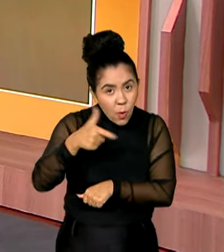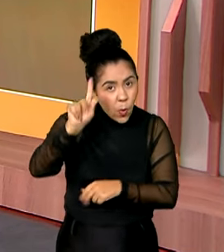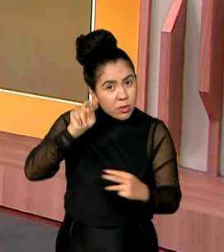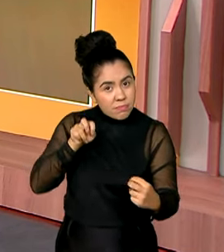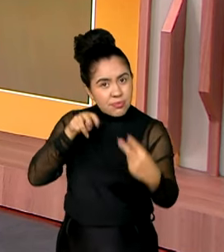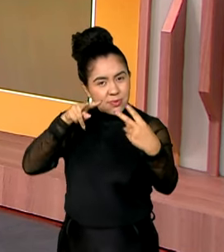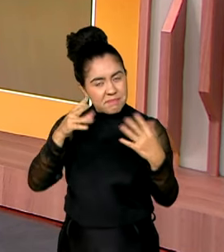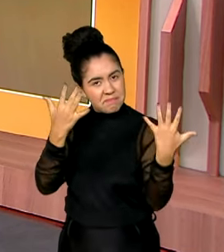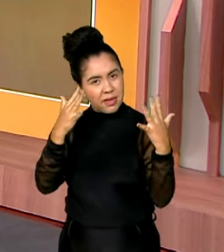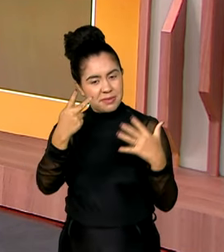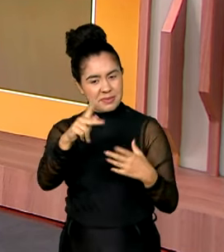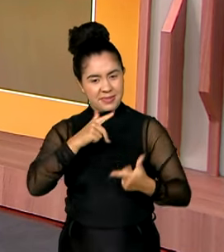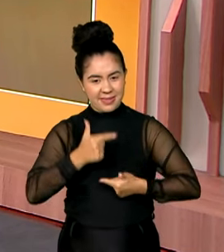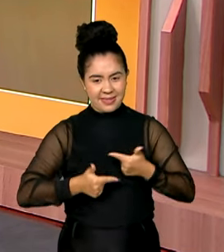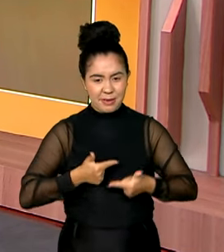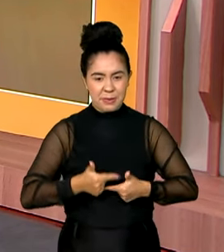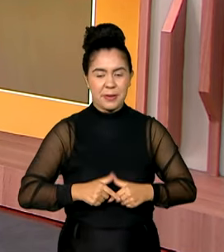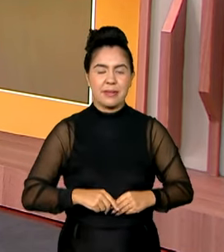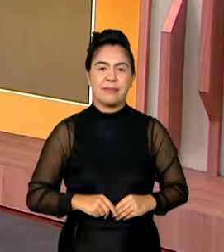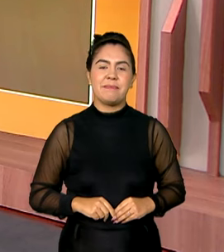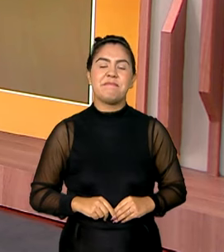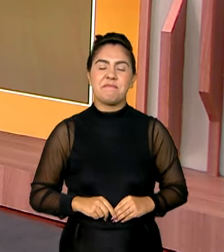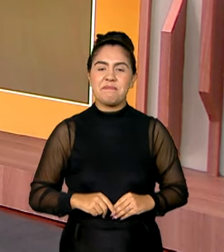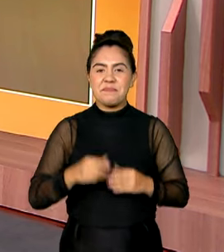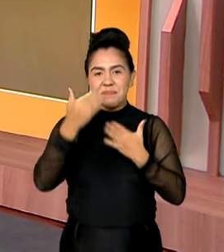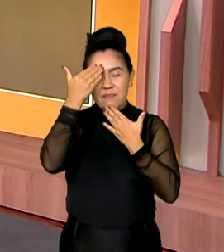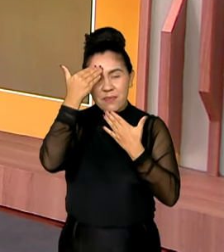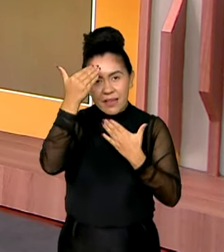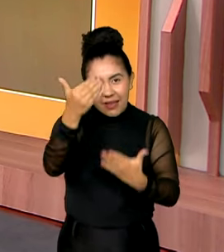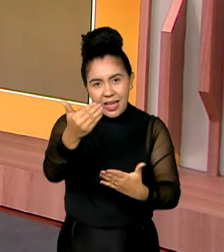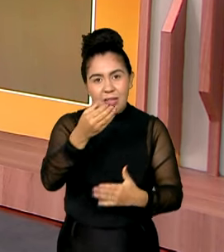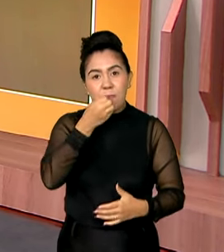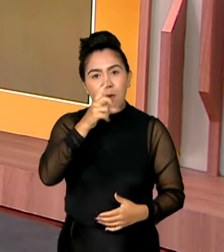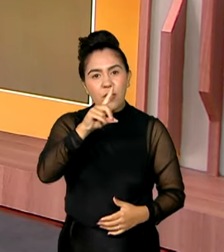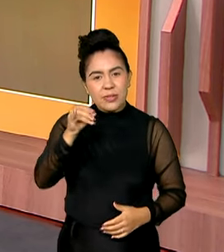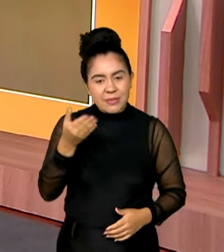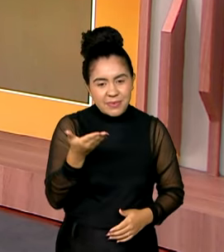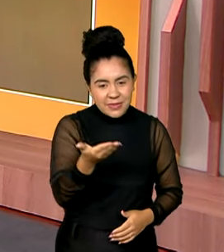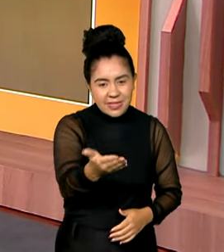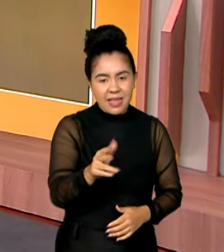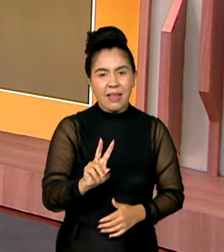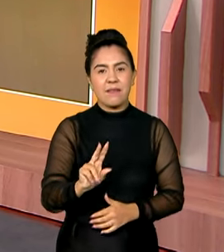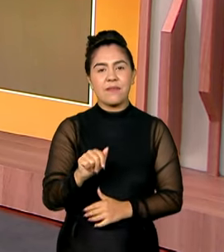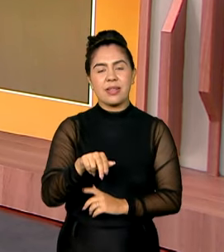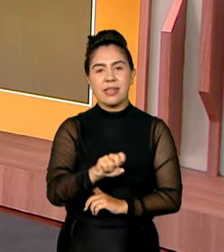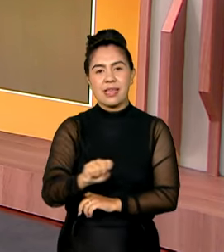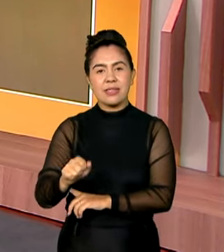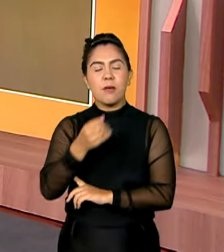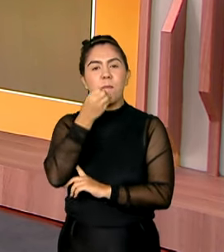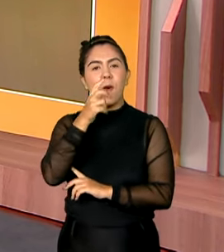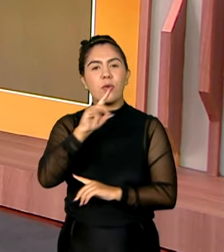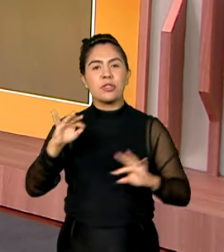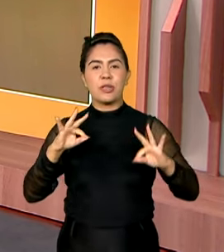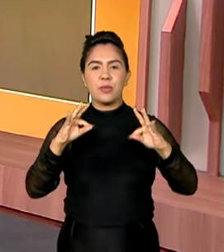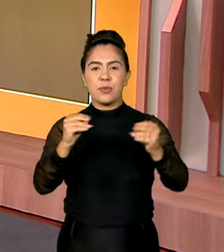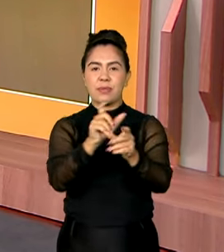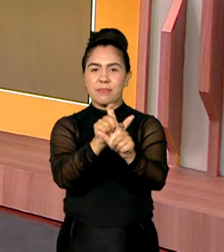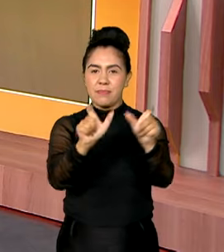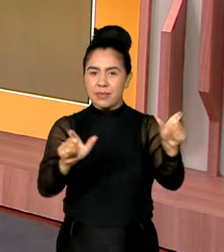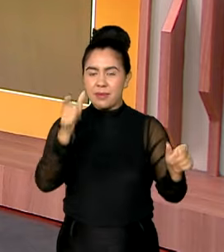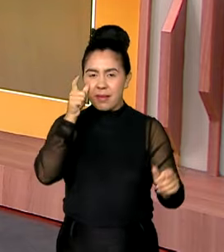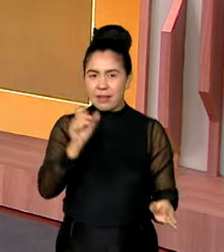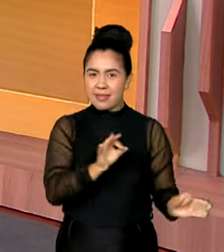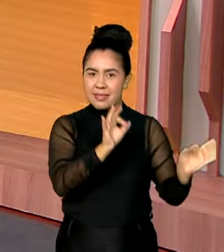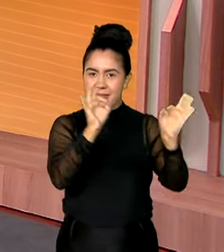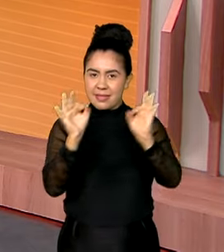parabenizo aí pelo trabalho. Obrigado, Vanessa, e bom dia a todos os espectadores. Bom dia, bom dia para o senhor também.